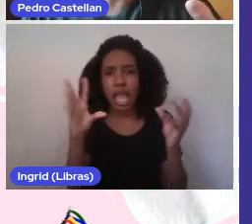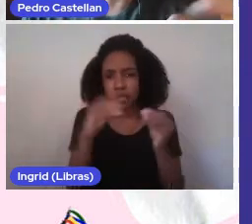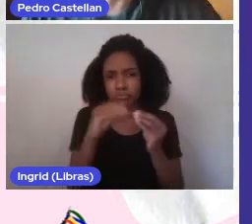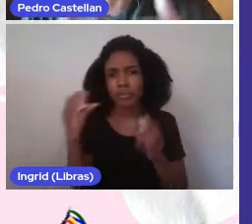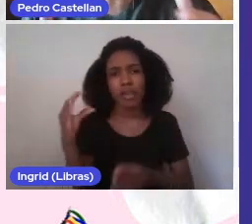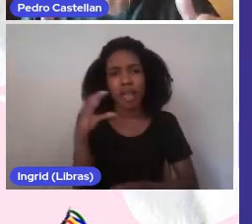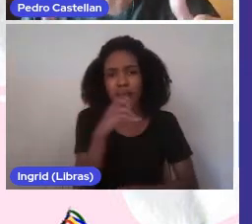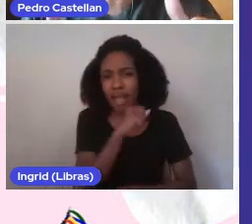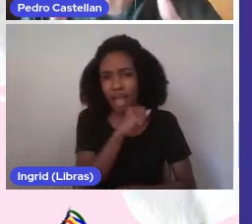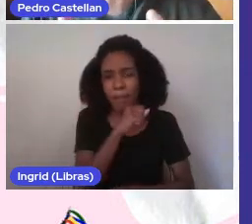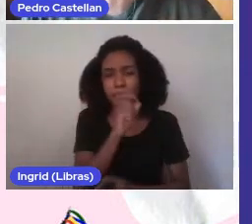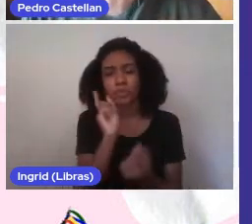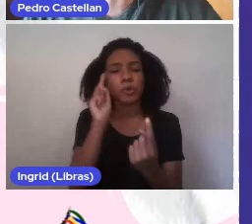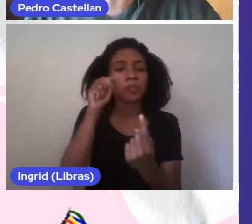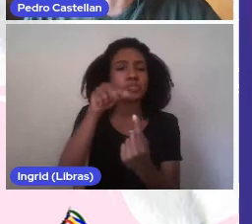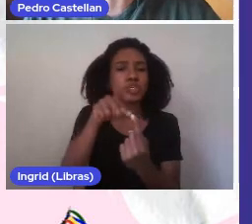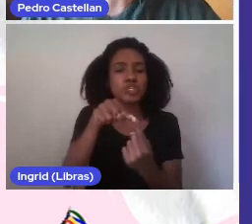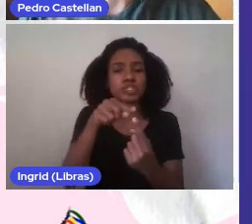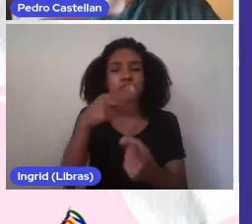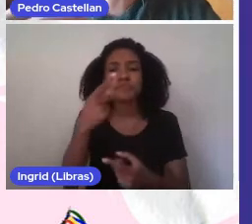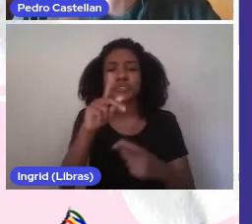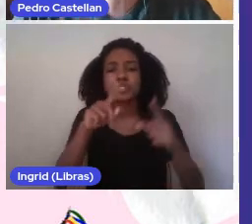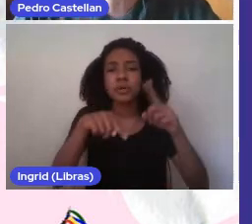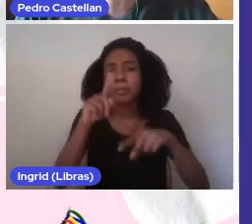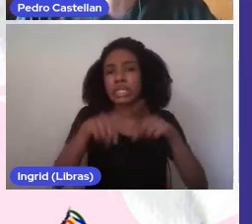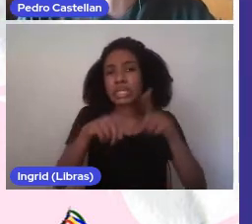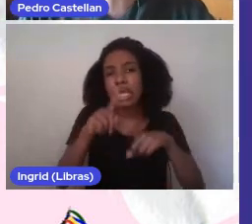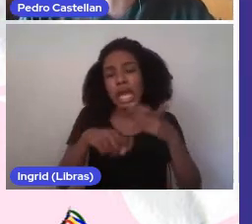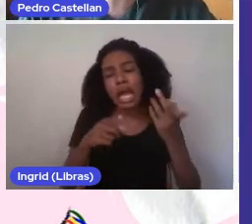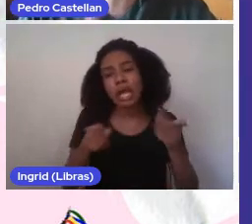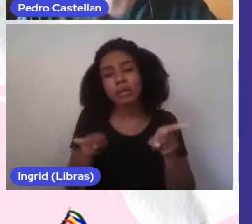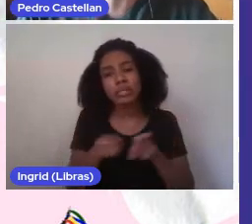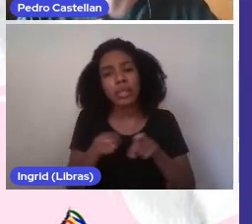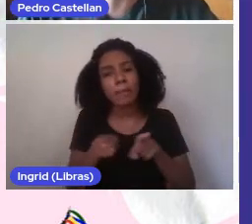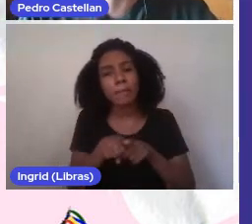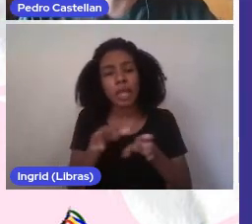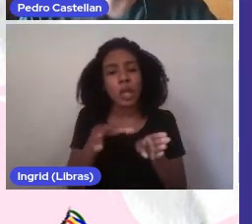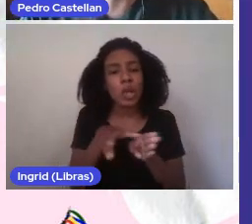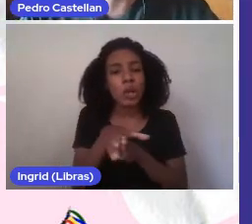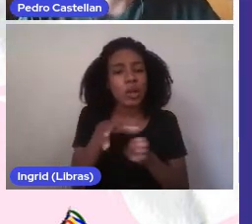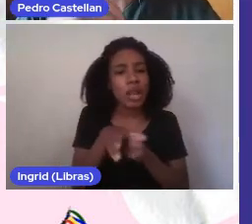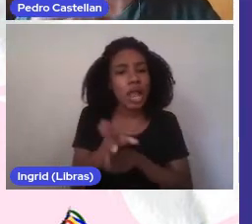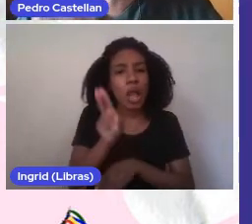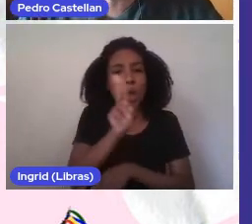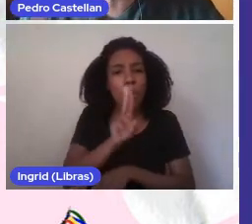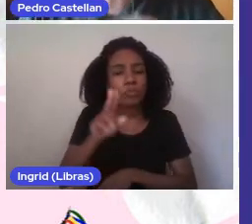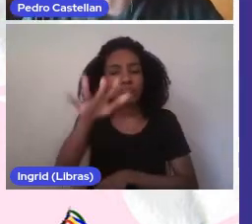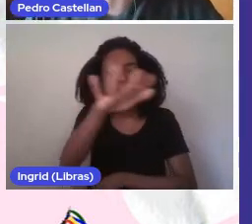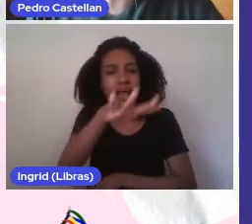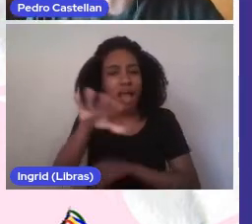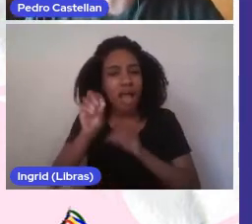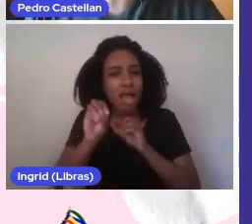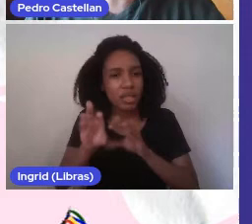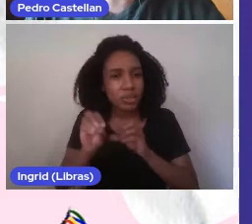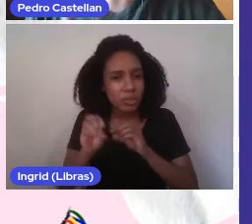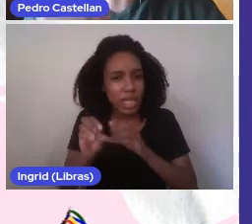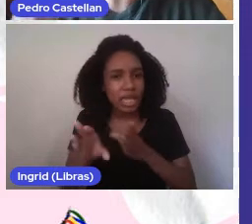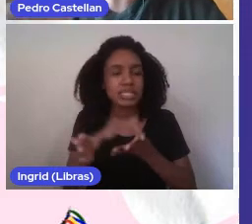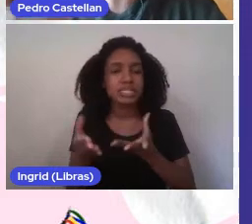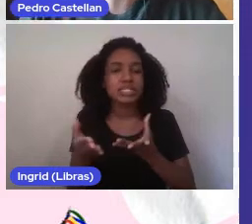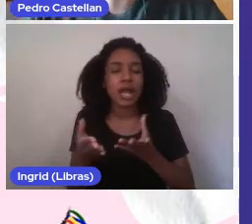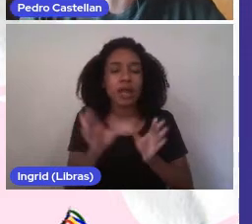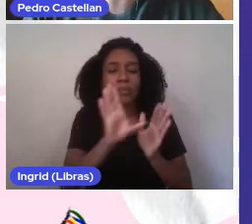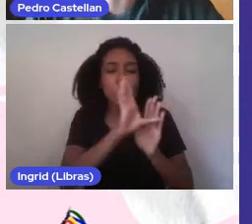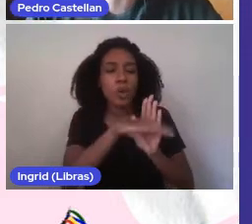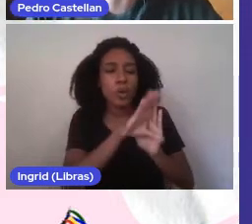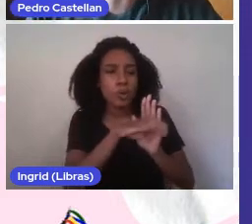objetivos e outras informações como orientações para uso em espaço educativo, conceitos abordados e que